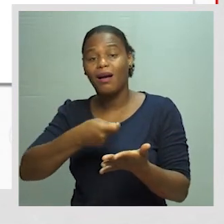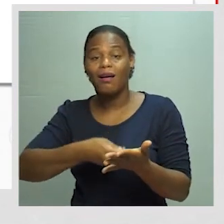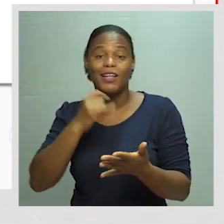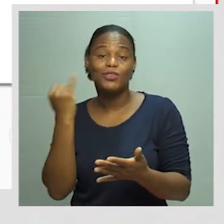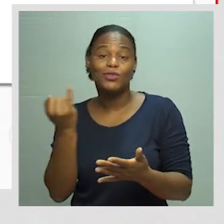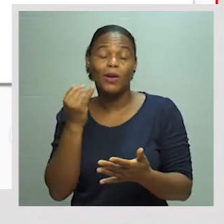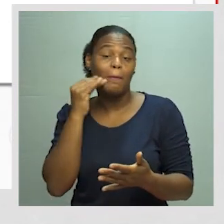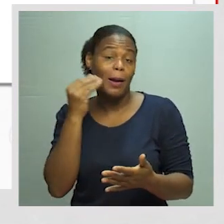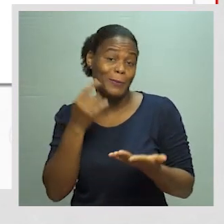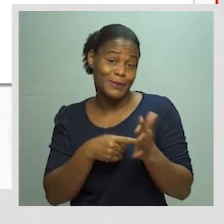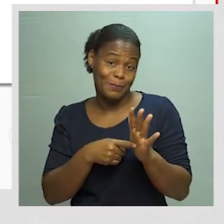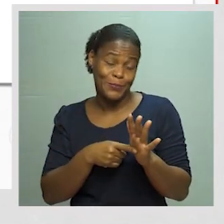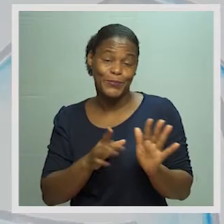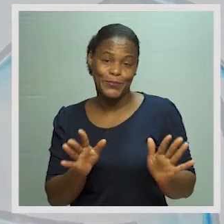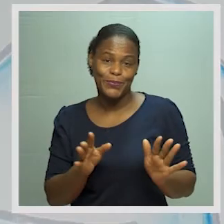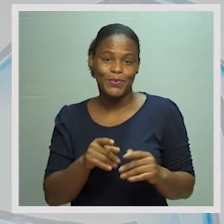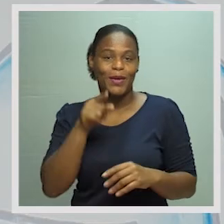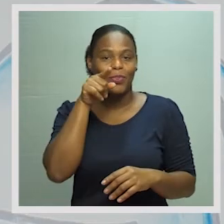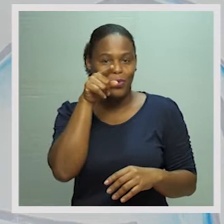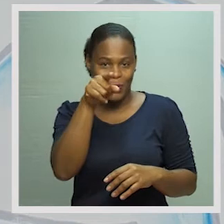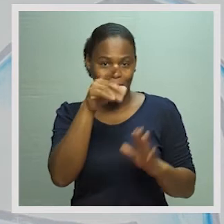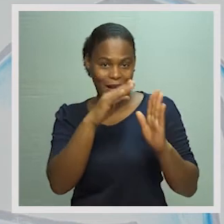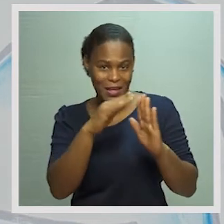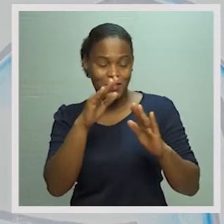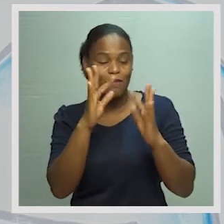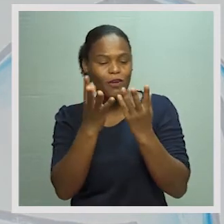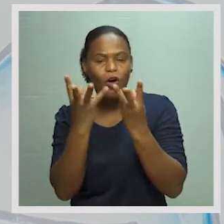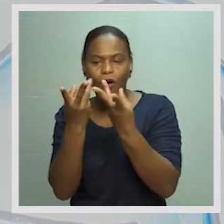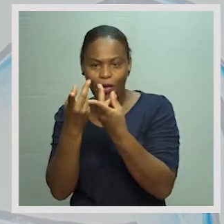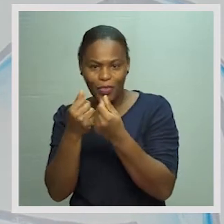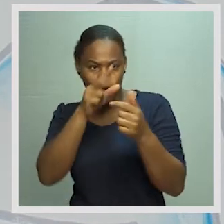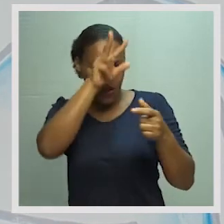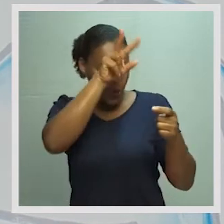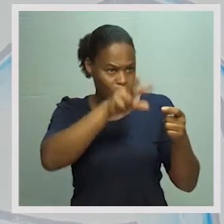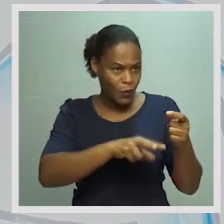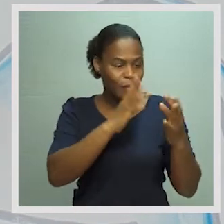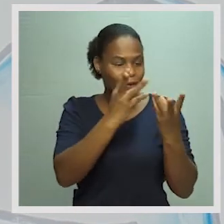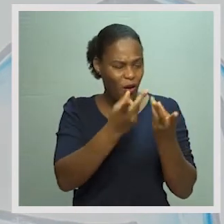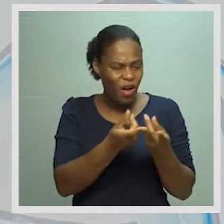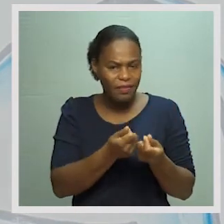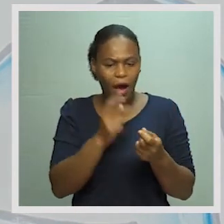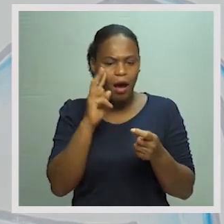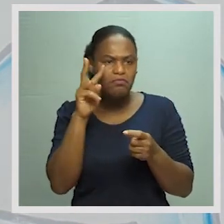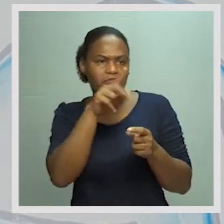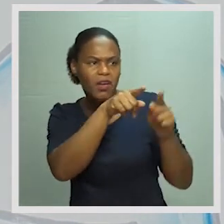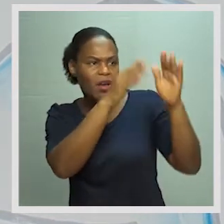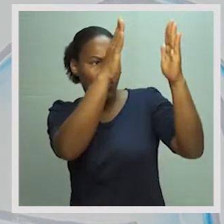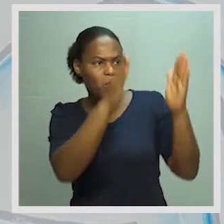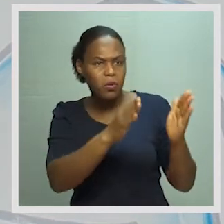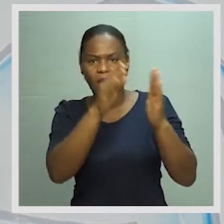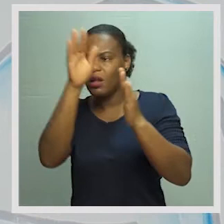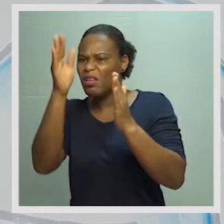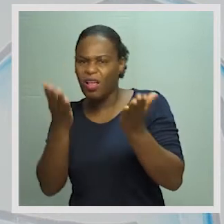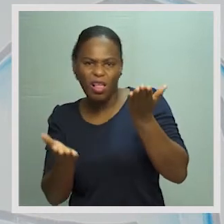paga às instituições financeiras. Fazer a conta para ver se está em equilíbrio. Se não estiver, nós temos